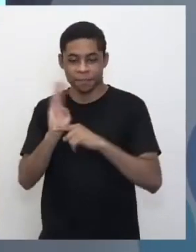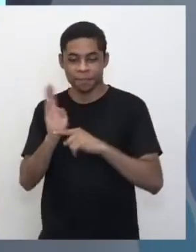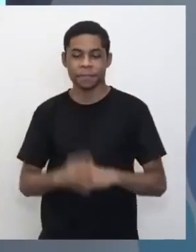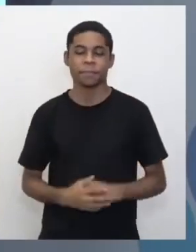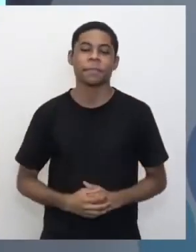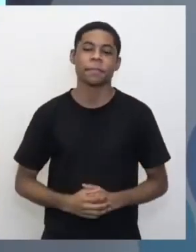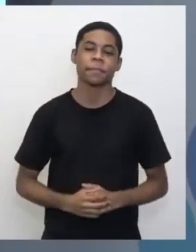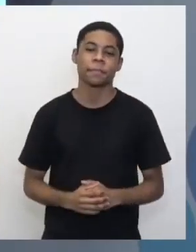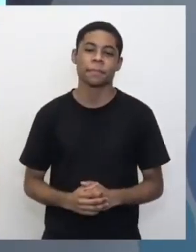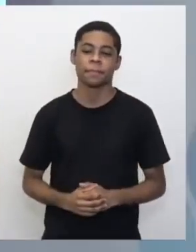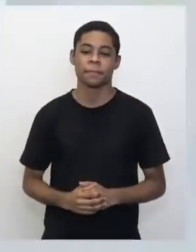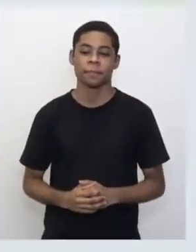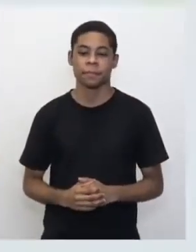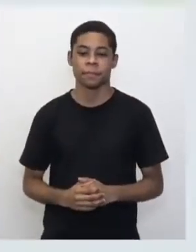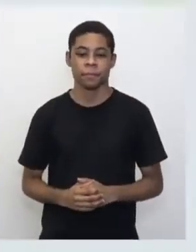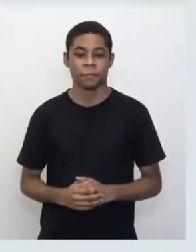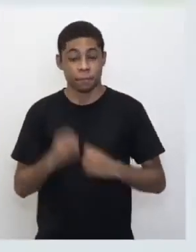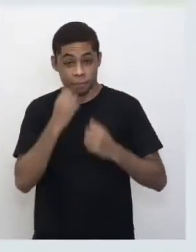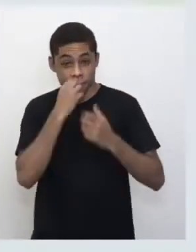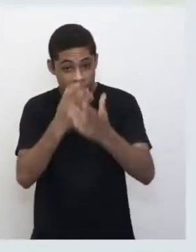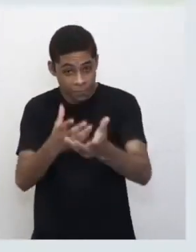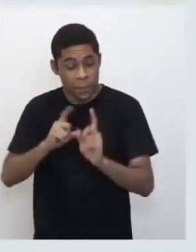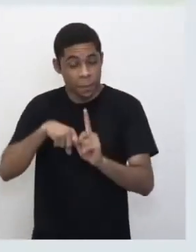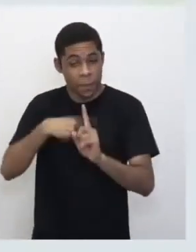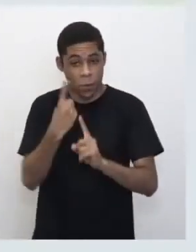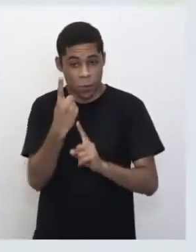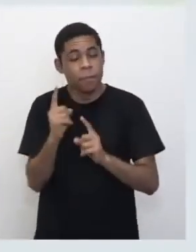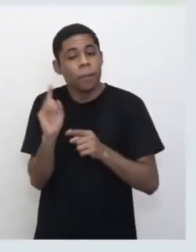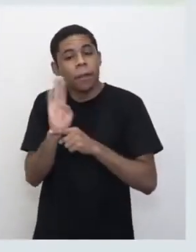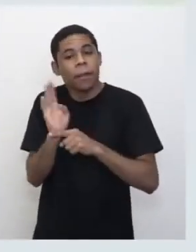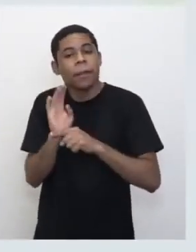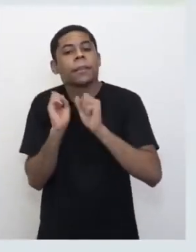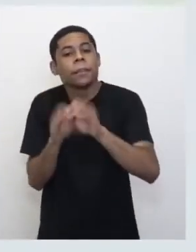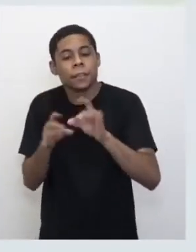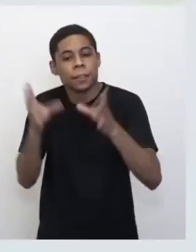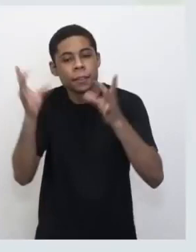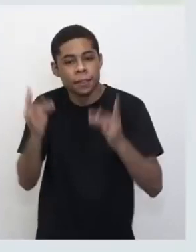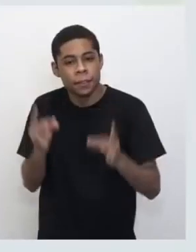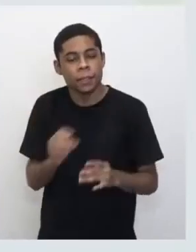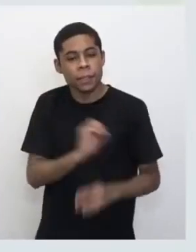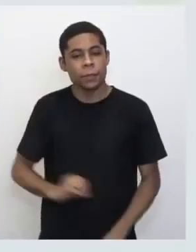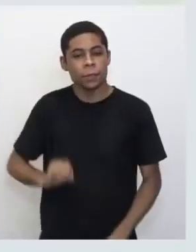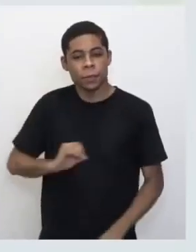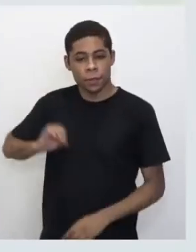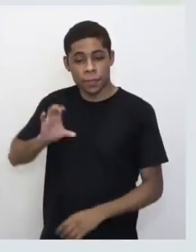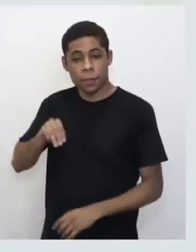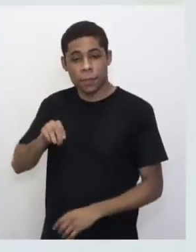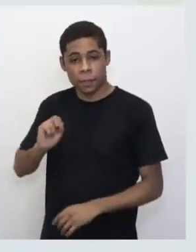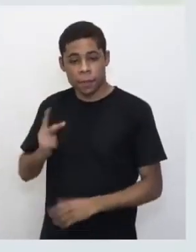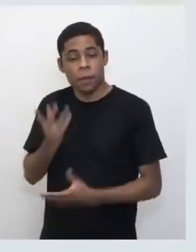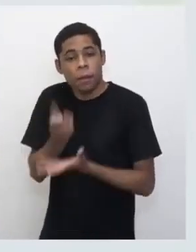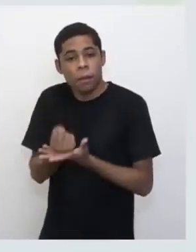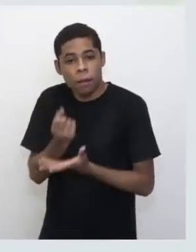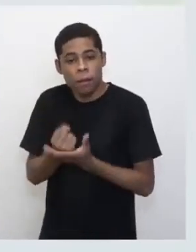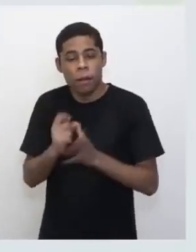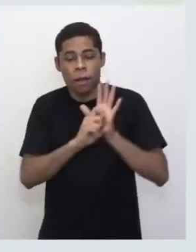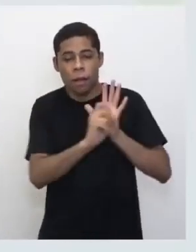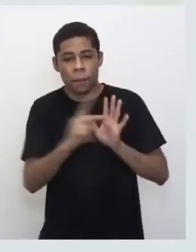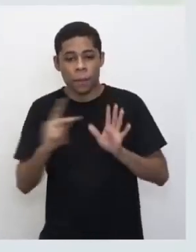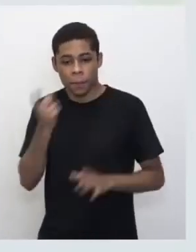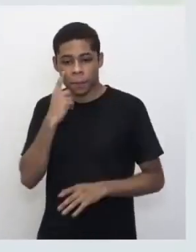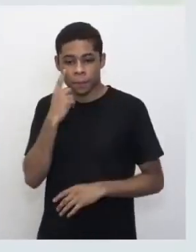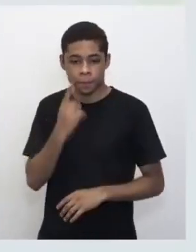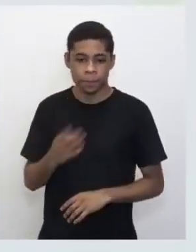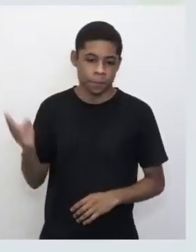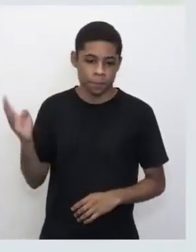para vocês. Bem-vindos a mais um tutorial do Centro de Mídias para a instalação do app. Então, a gente sabe que uma das